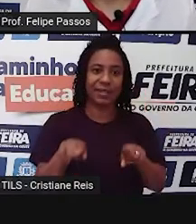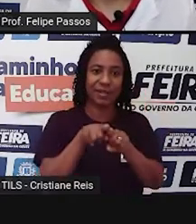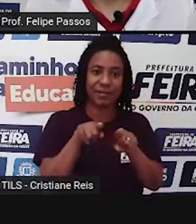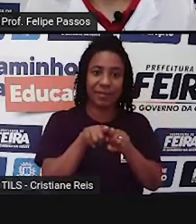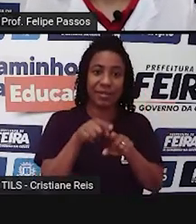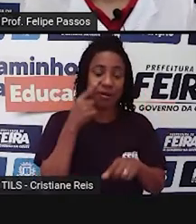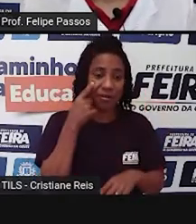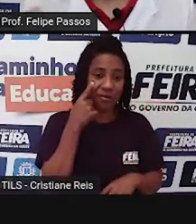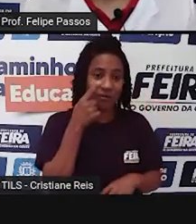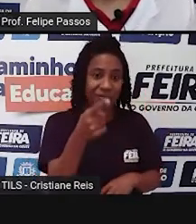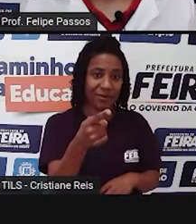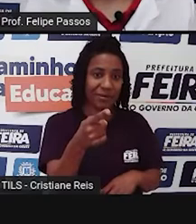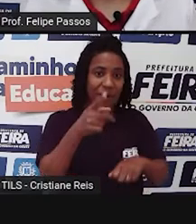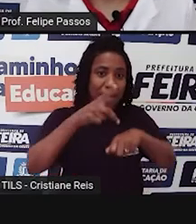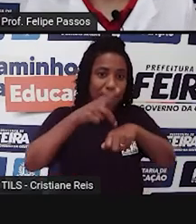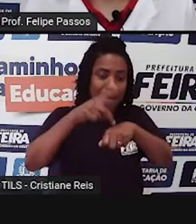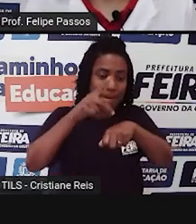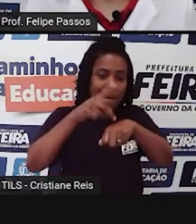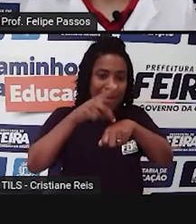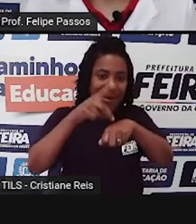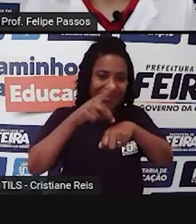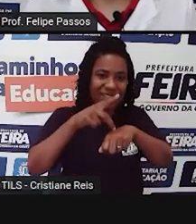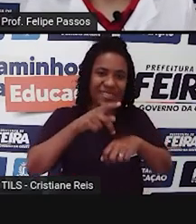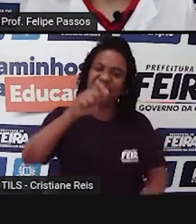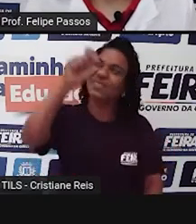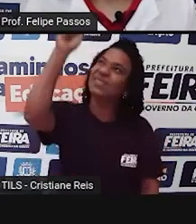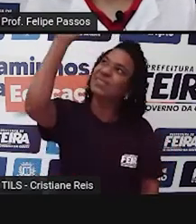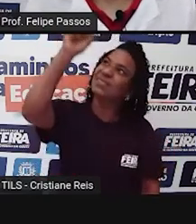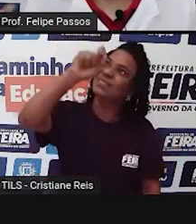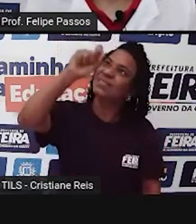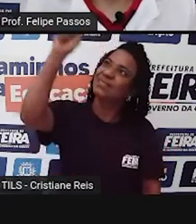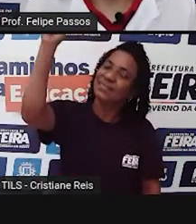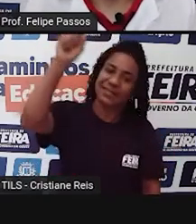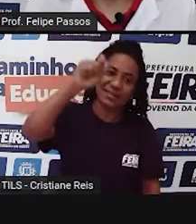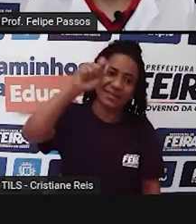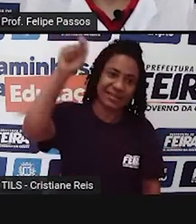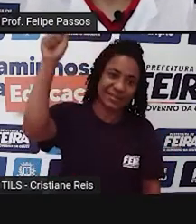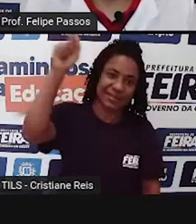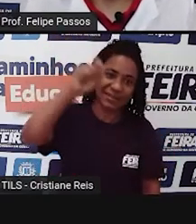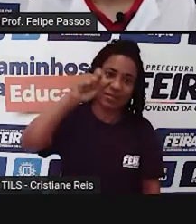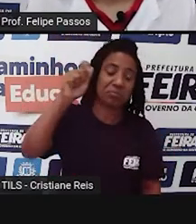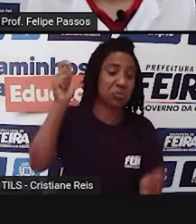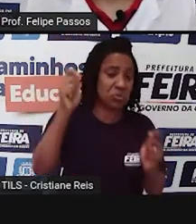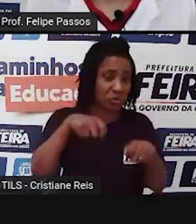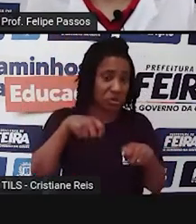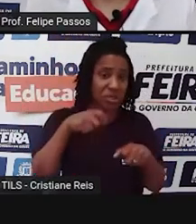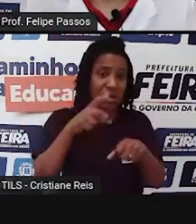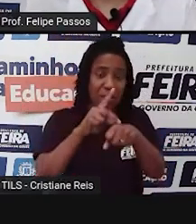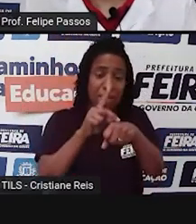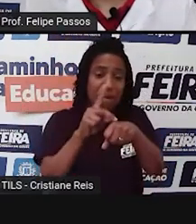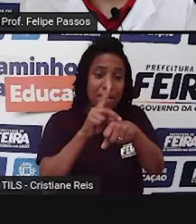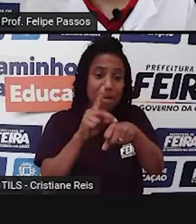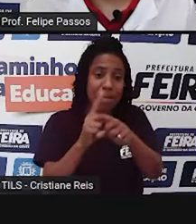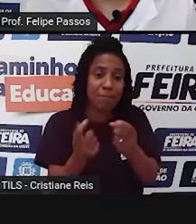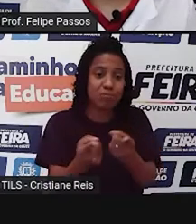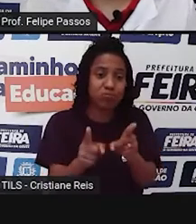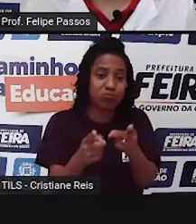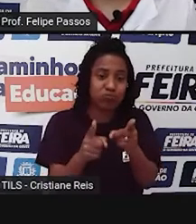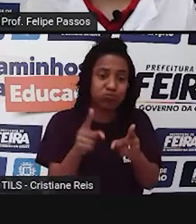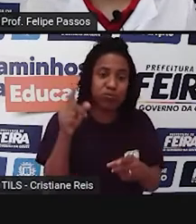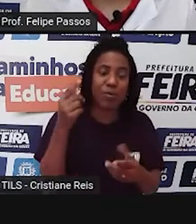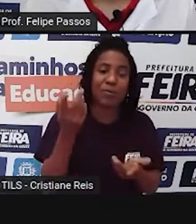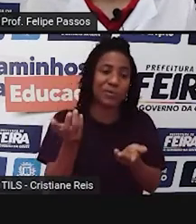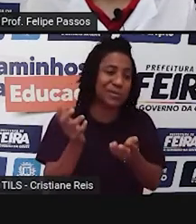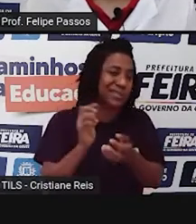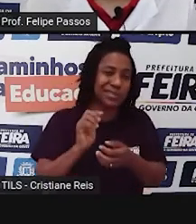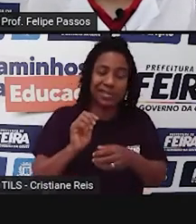Essa pedra que ele está raspando a parede da caverna, ou podia ser também um carvão, podia ser também um barro misturado